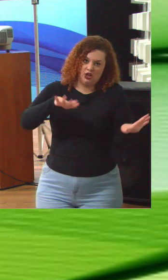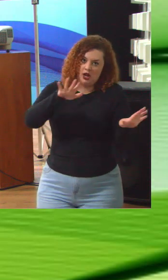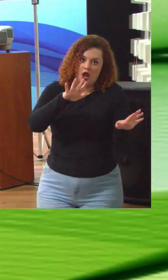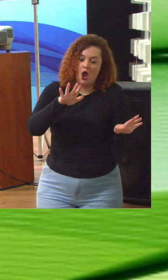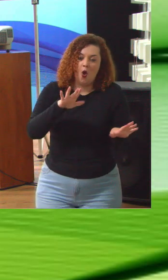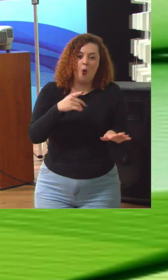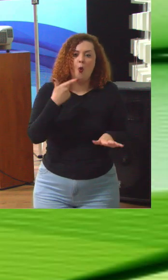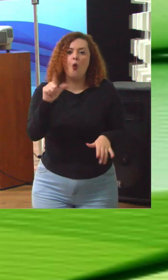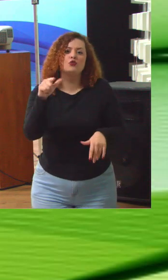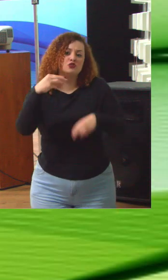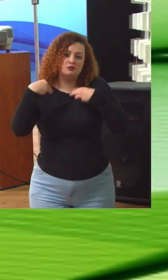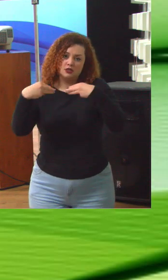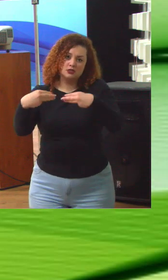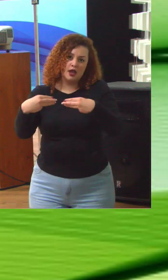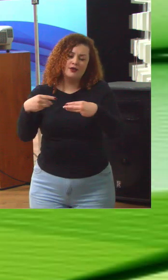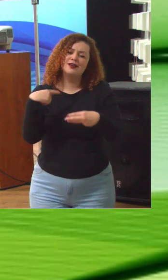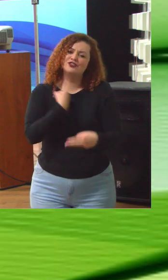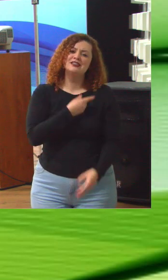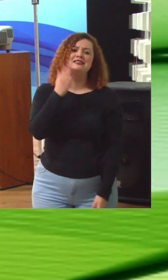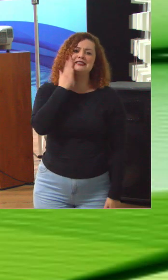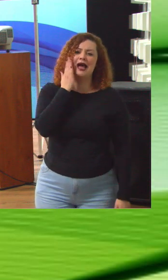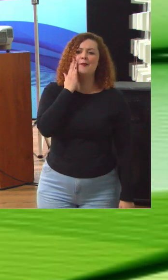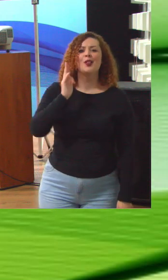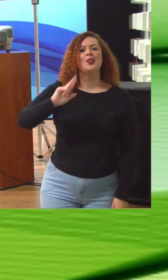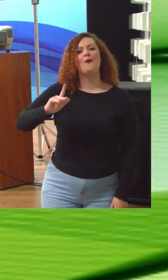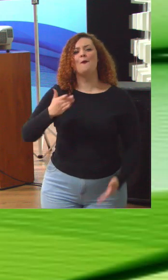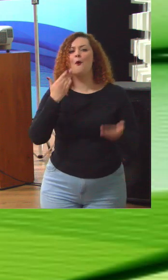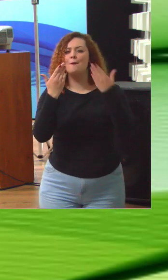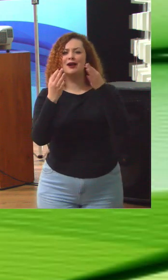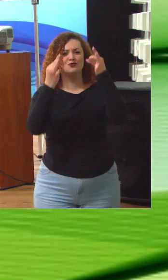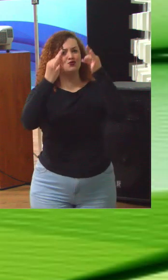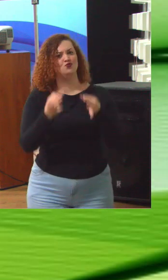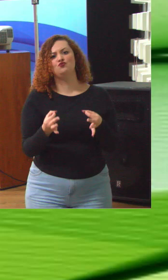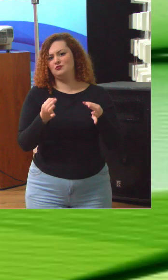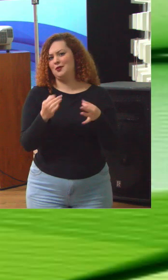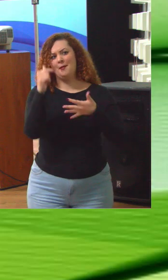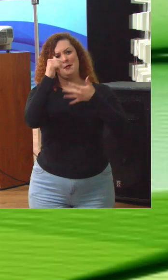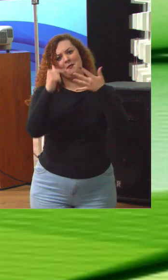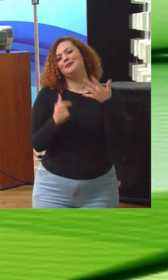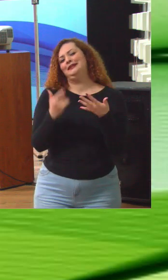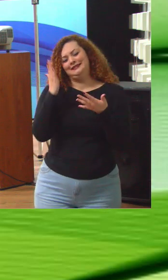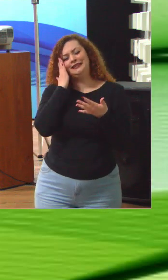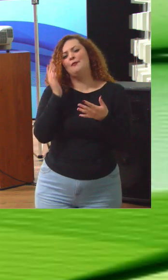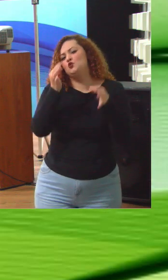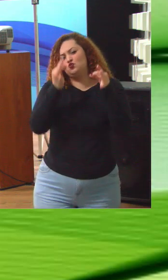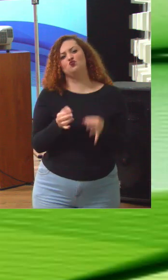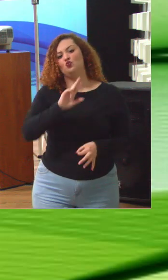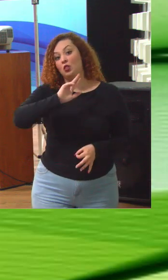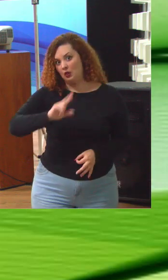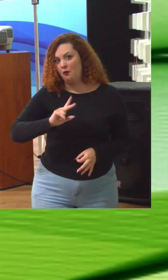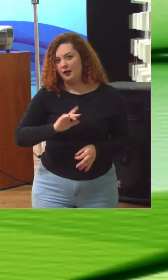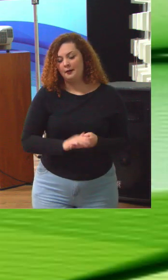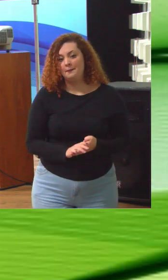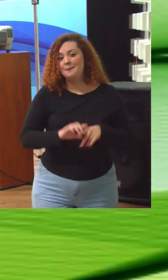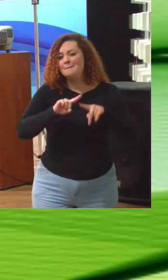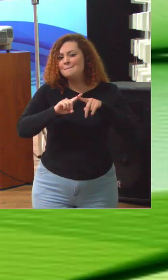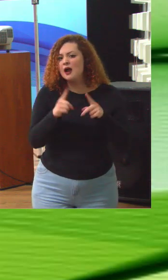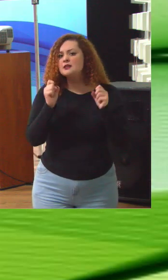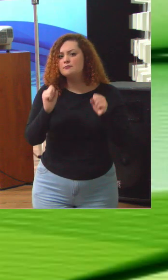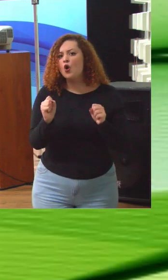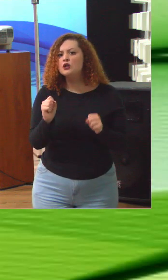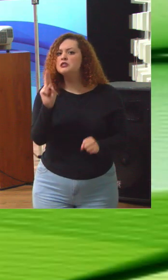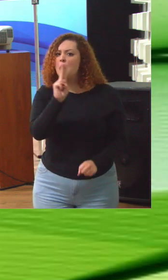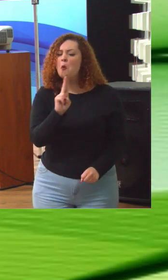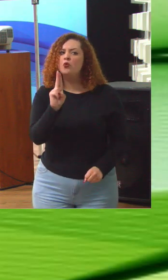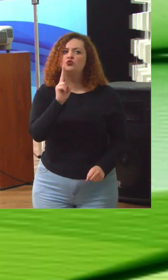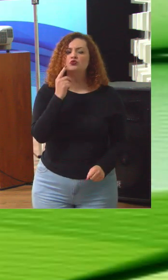os demais ministérios. Sabemos que essa não é uma comparação justa sobre muitos aspectos. Sabemos disso. Mas pode ser útil